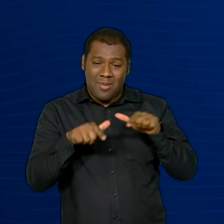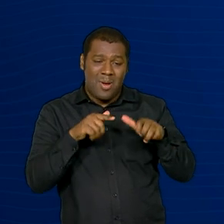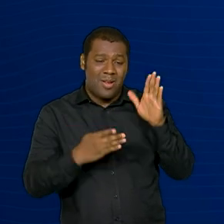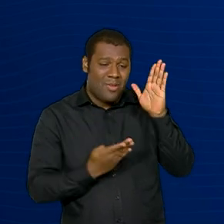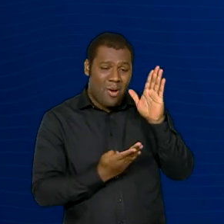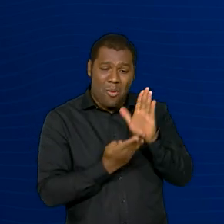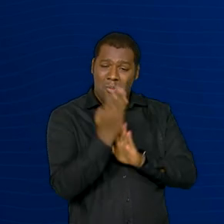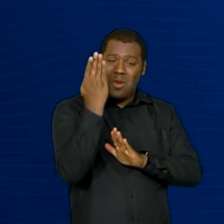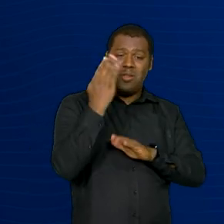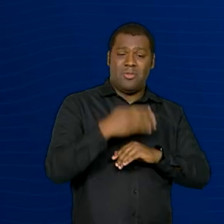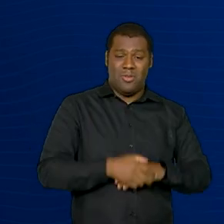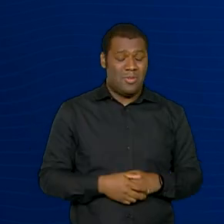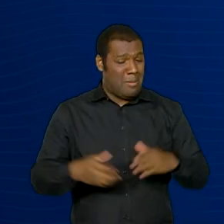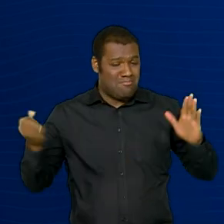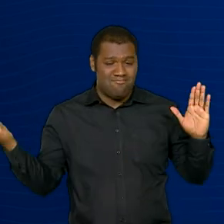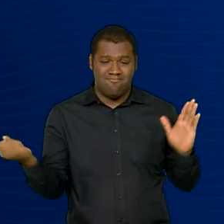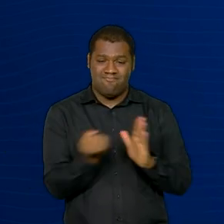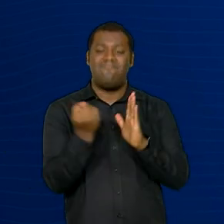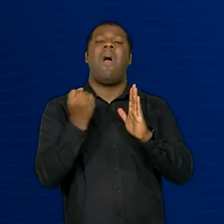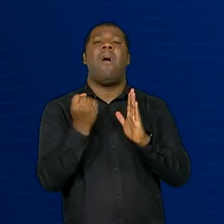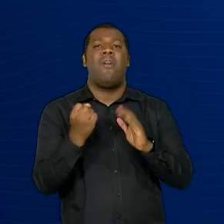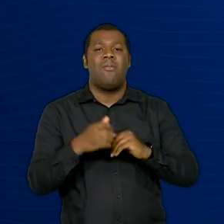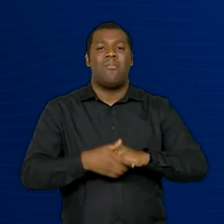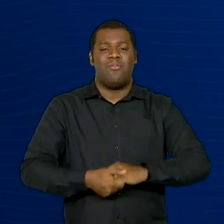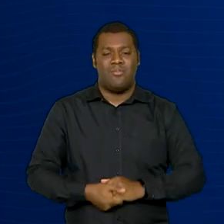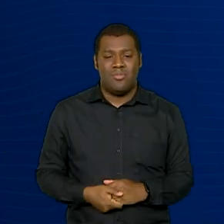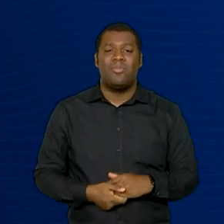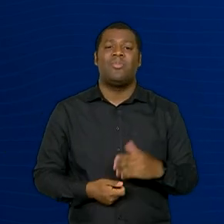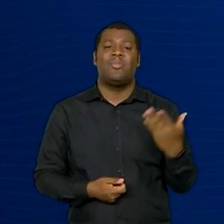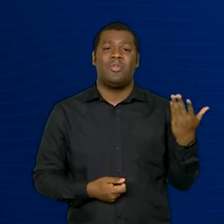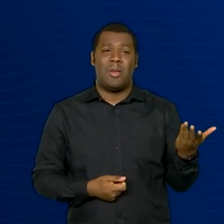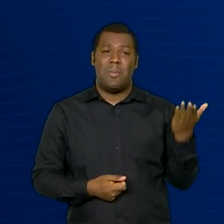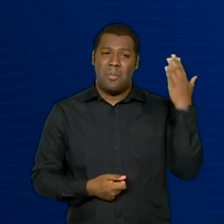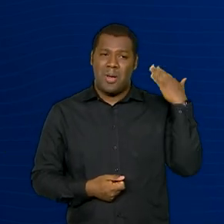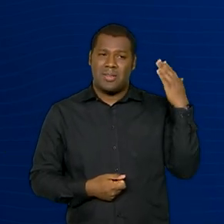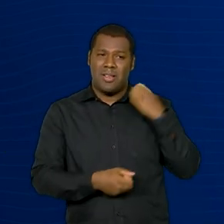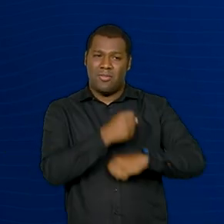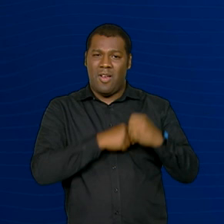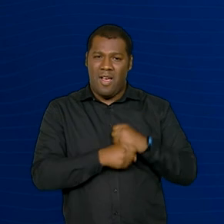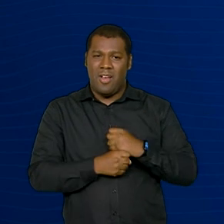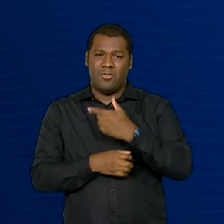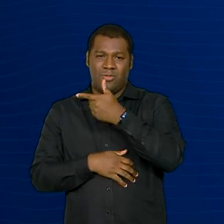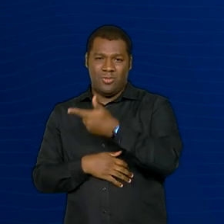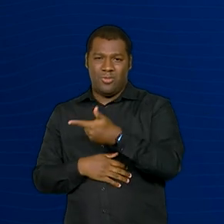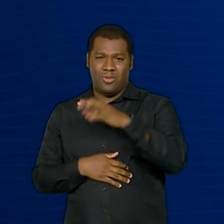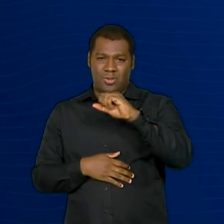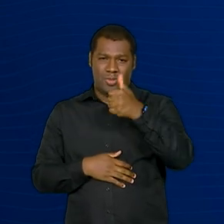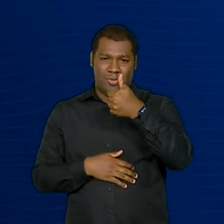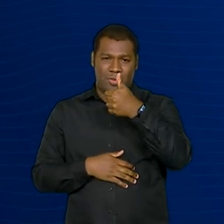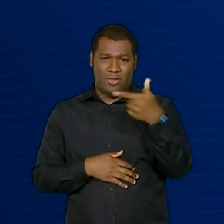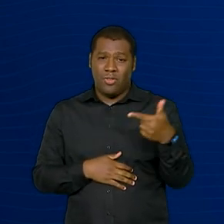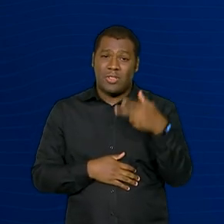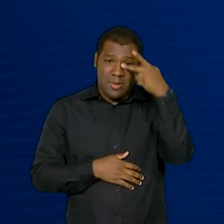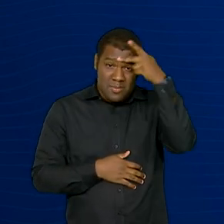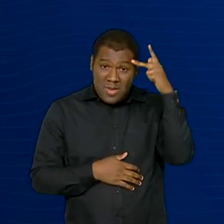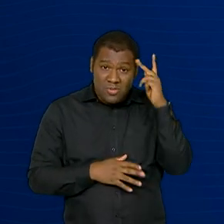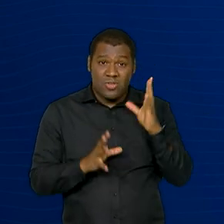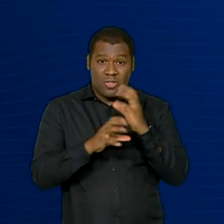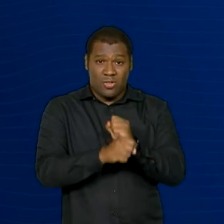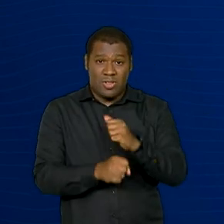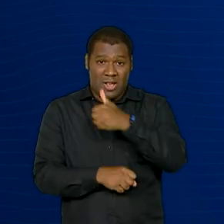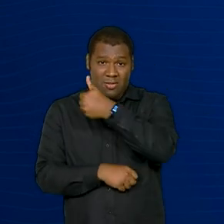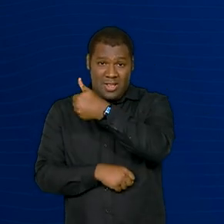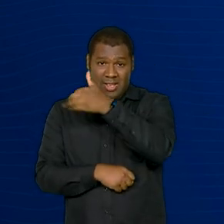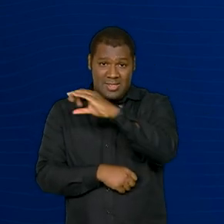maior patamar da série histórica, iniciada em 2012, ao atingir 100 milhões e 700